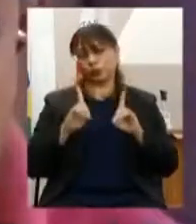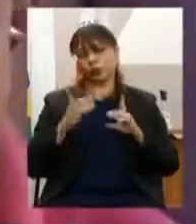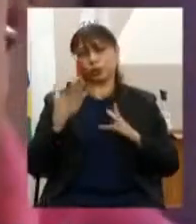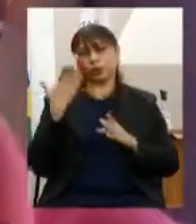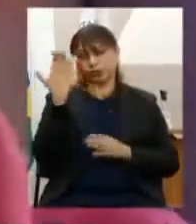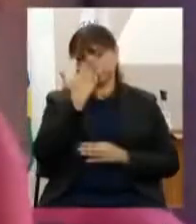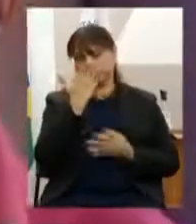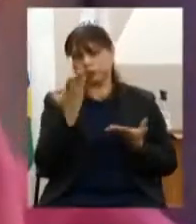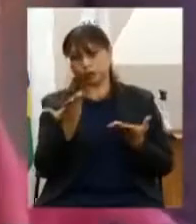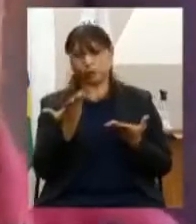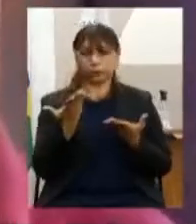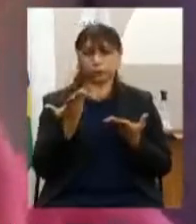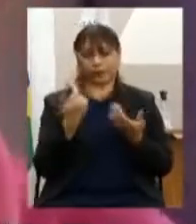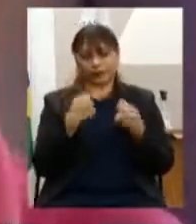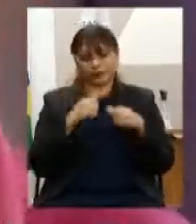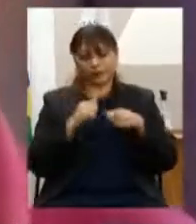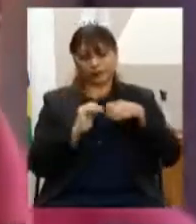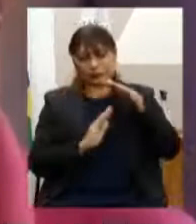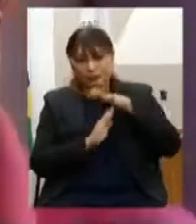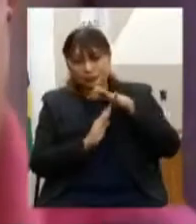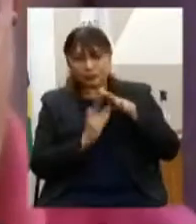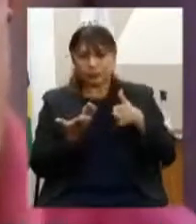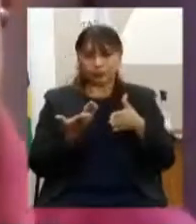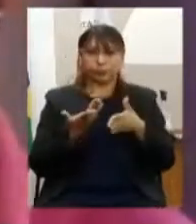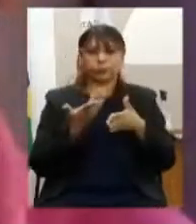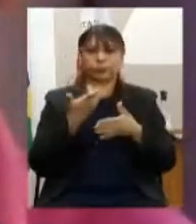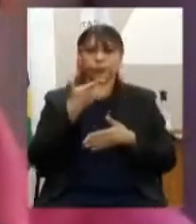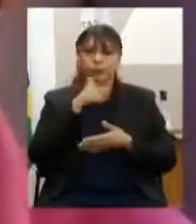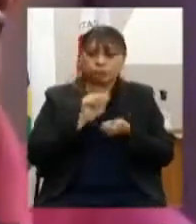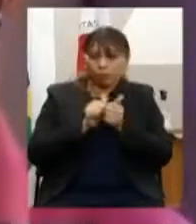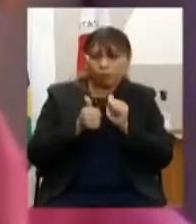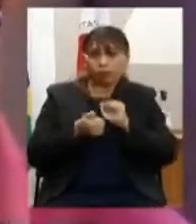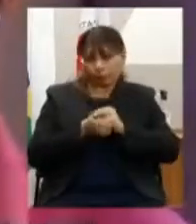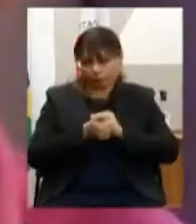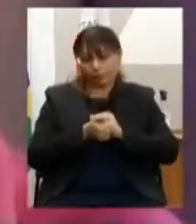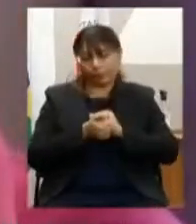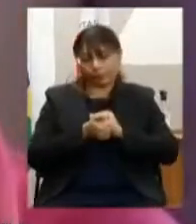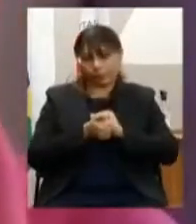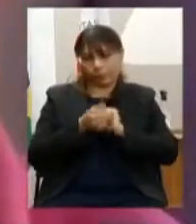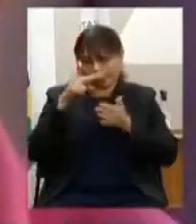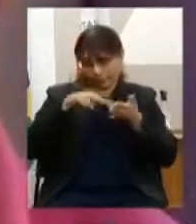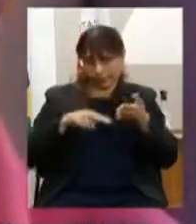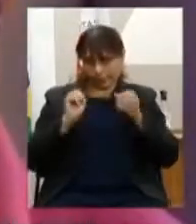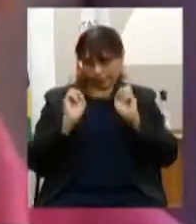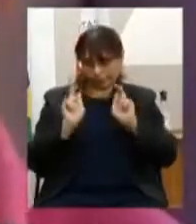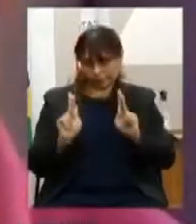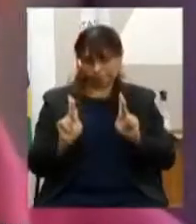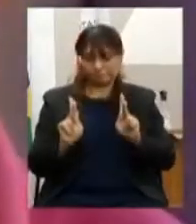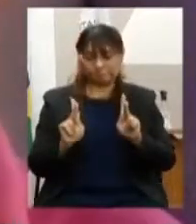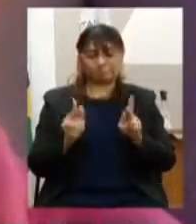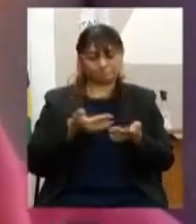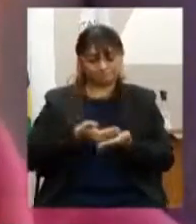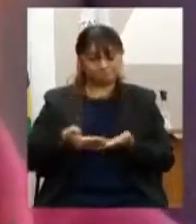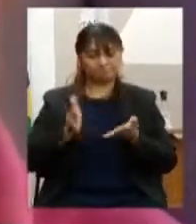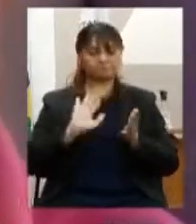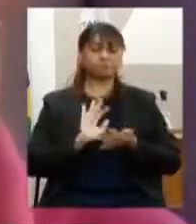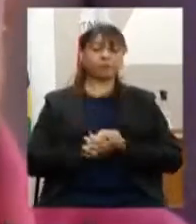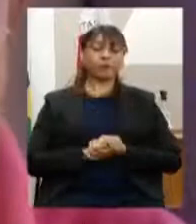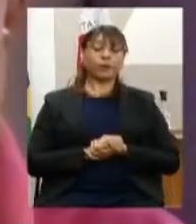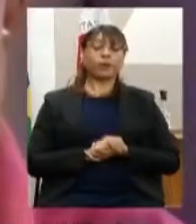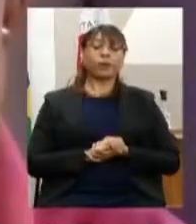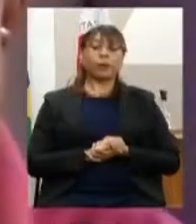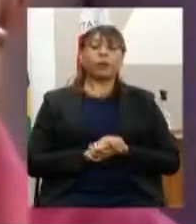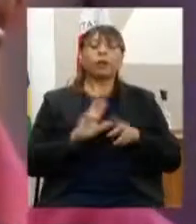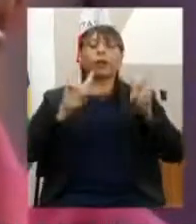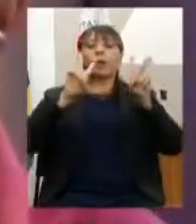precisa de um tempinho maior para se adequar ao que está escrito aqui. Mas vamos lá. Os temas